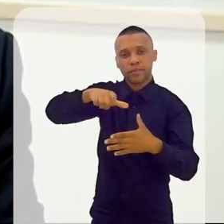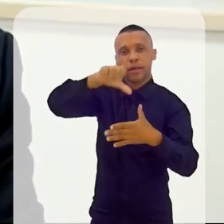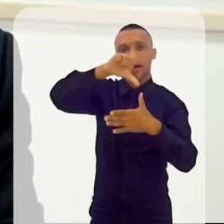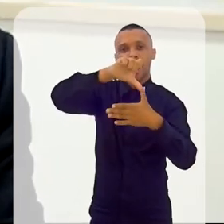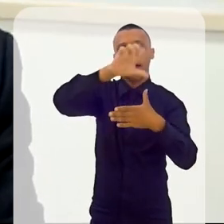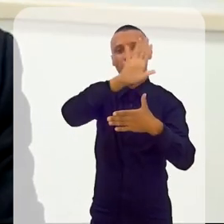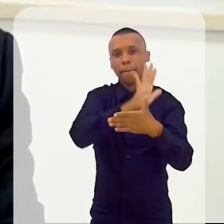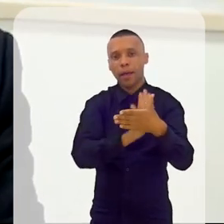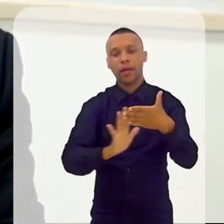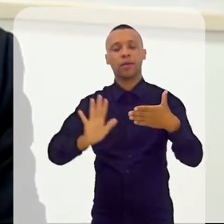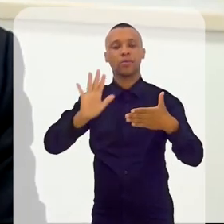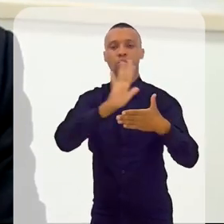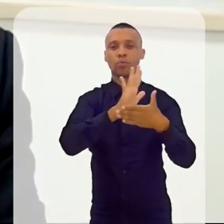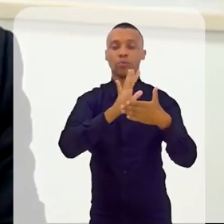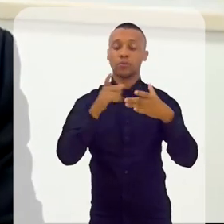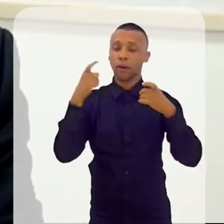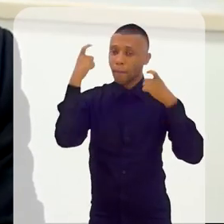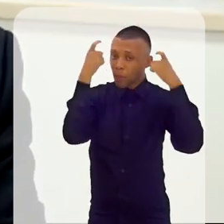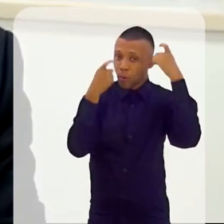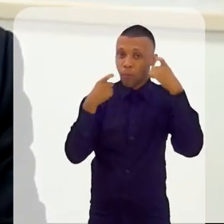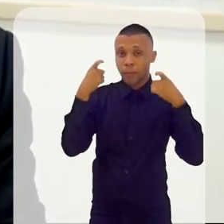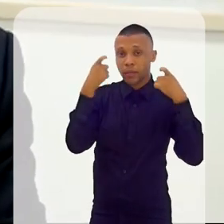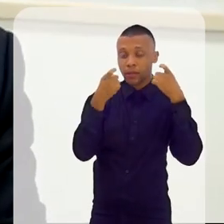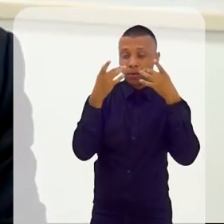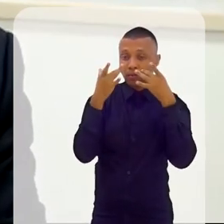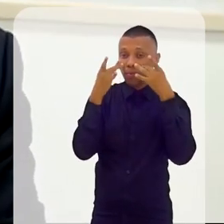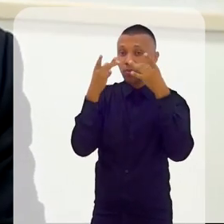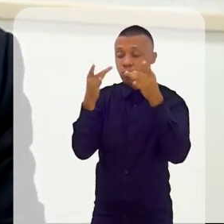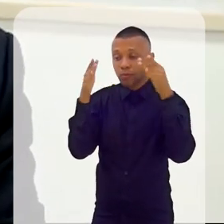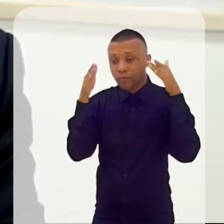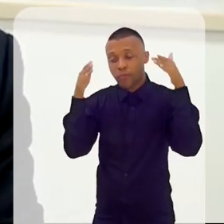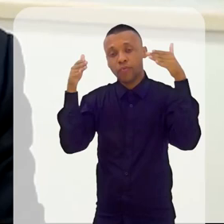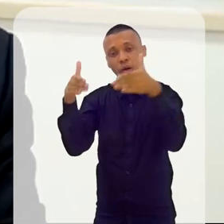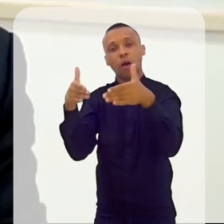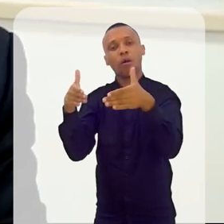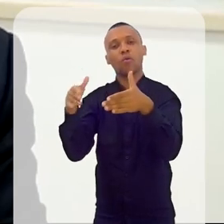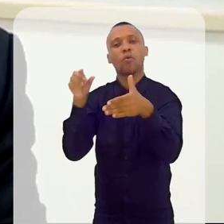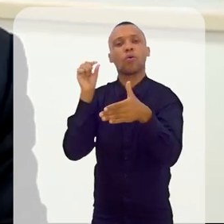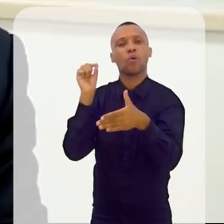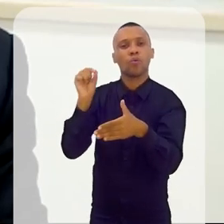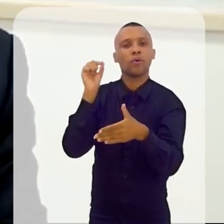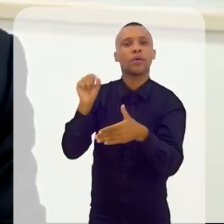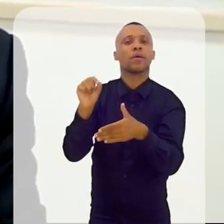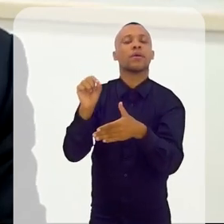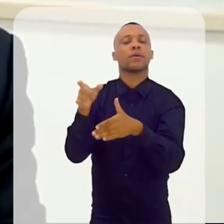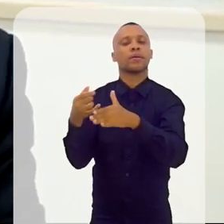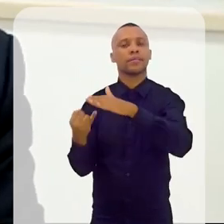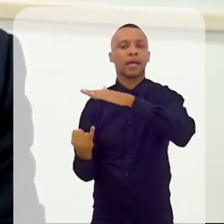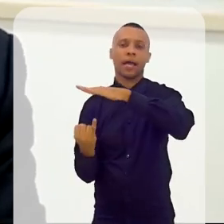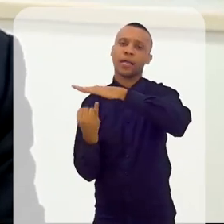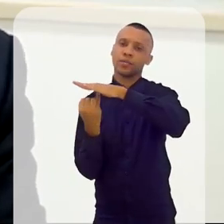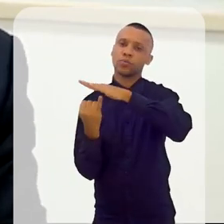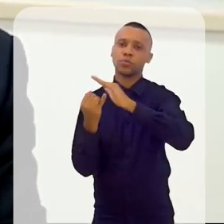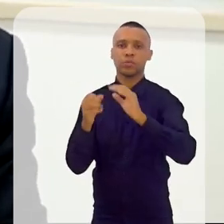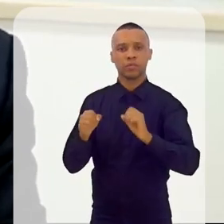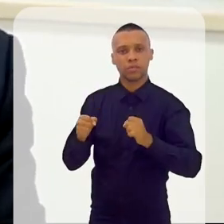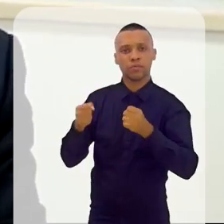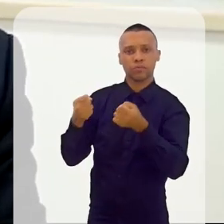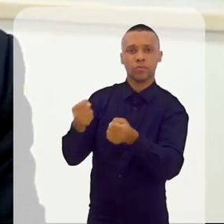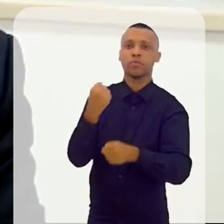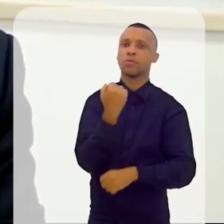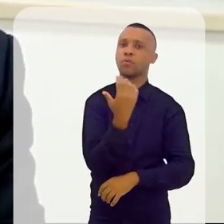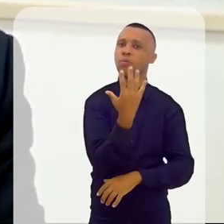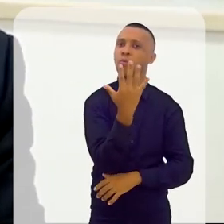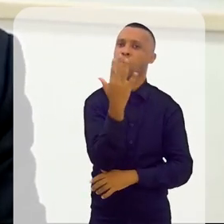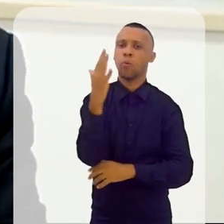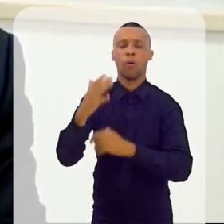temos aqui é muito grande. E Mato Grosso sempre foi foco também das instituições que defendem o